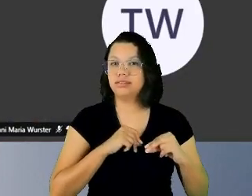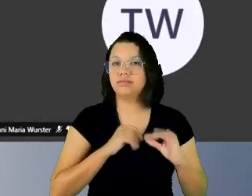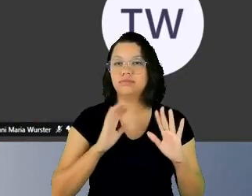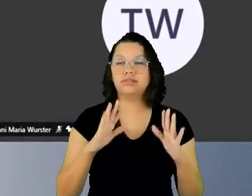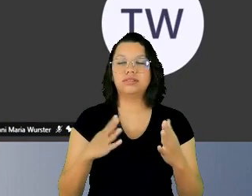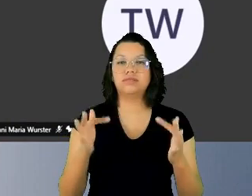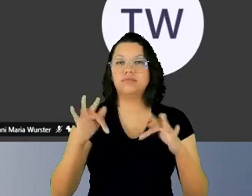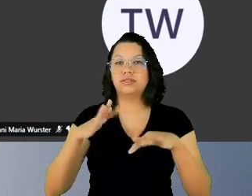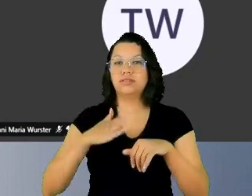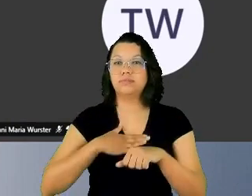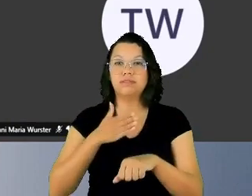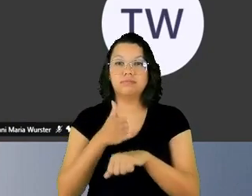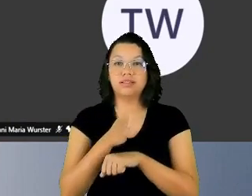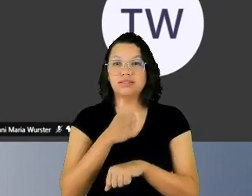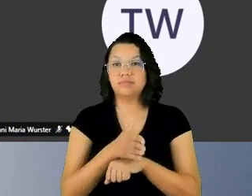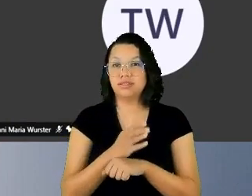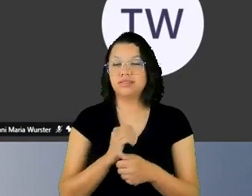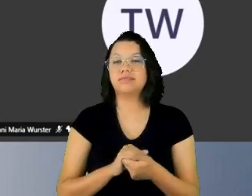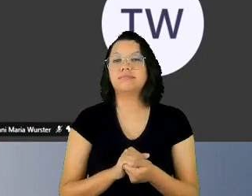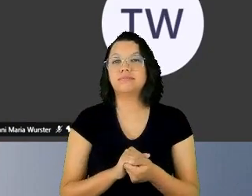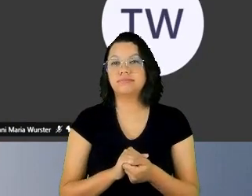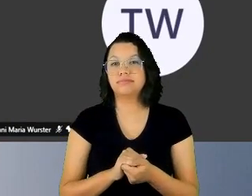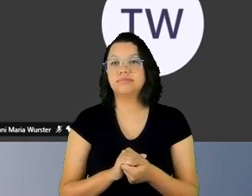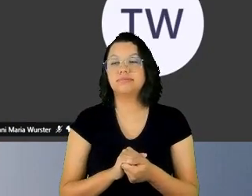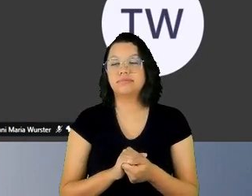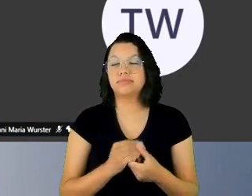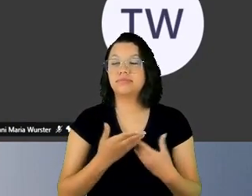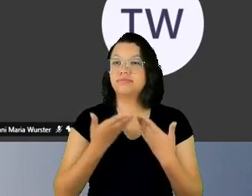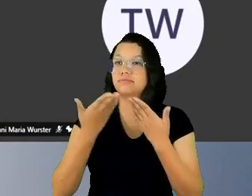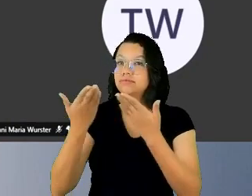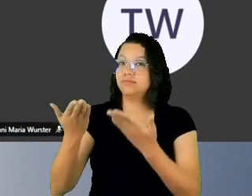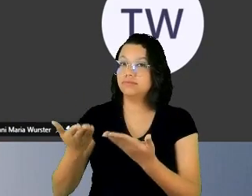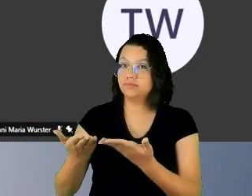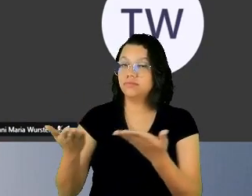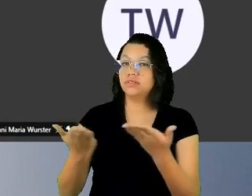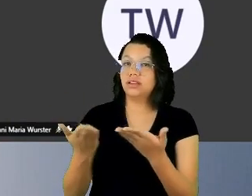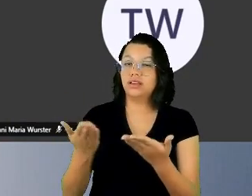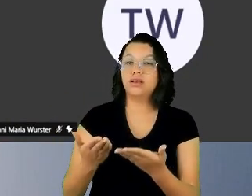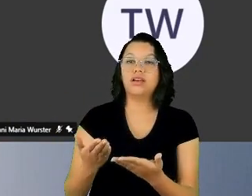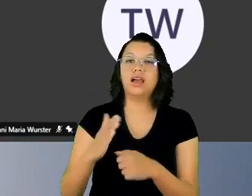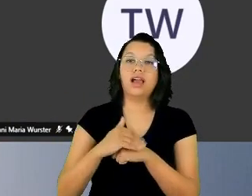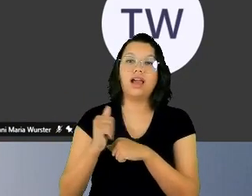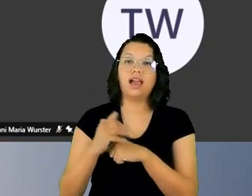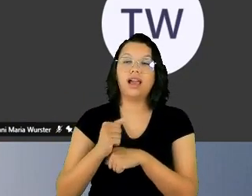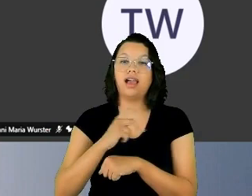presidência para a nossa querida Neuza Maria Alves da SUI.